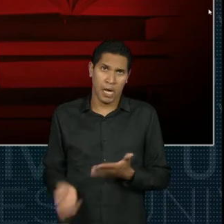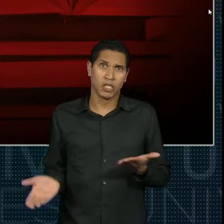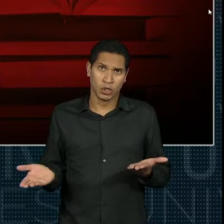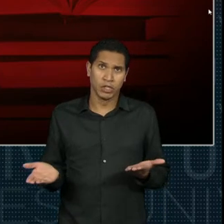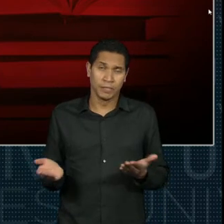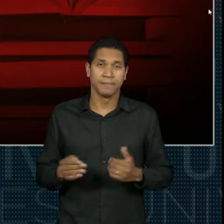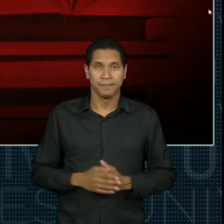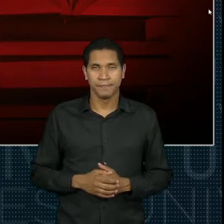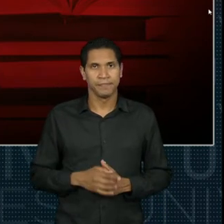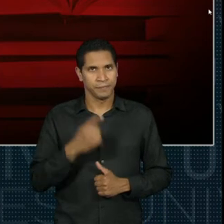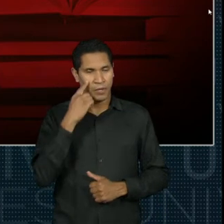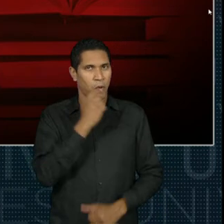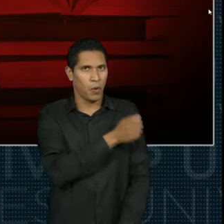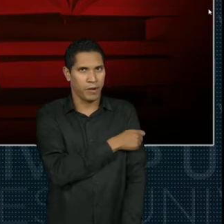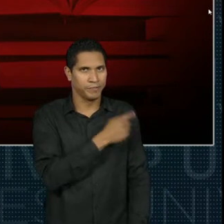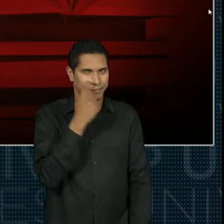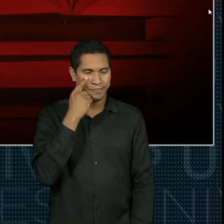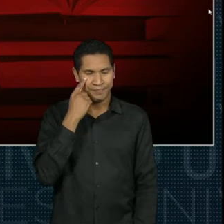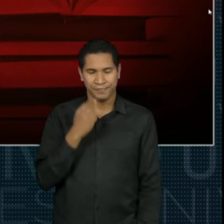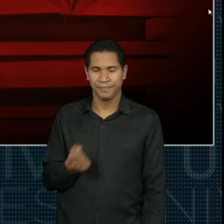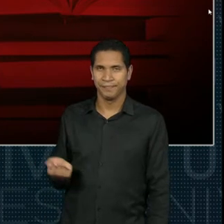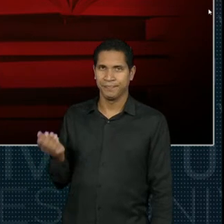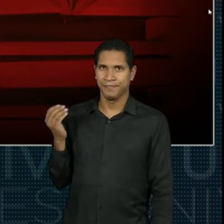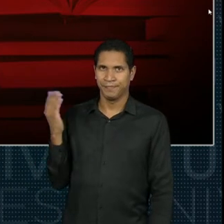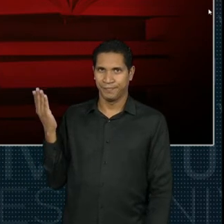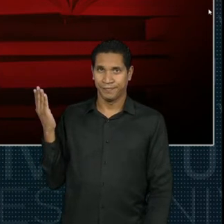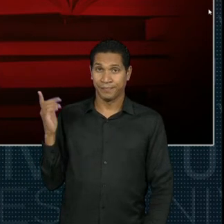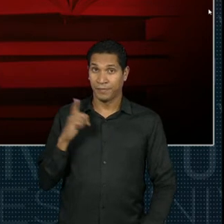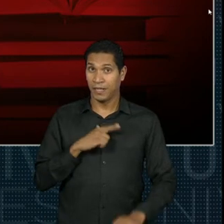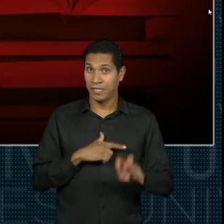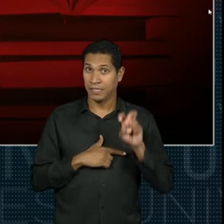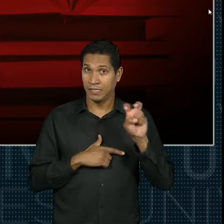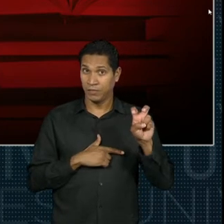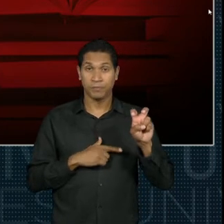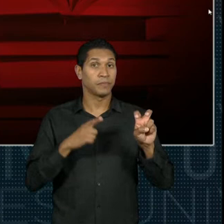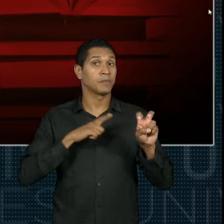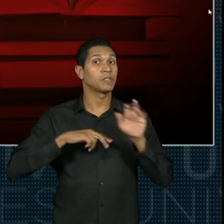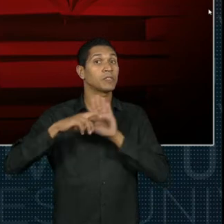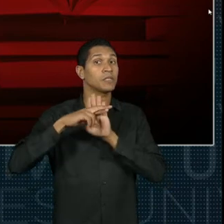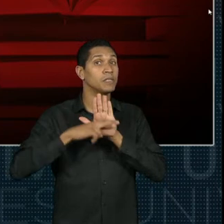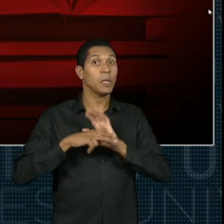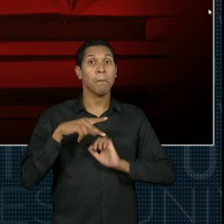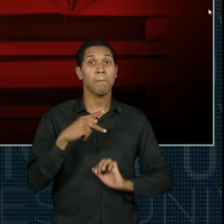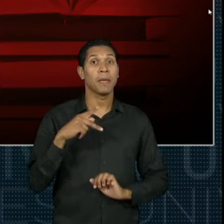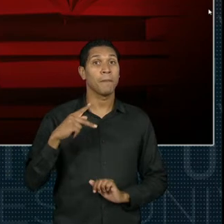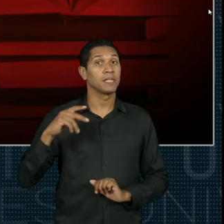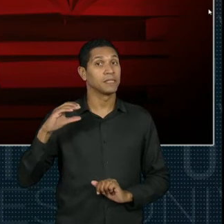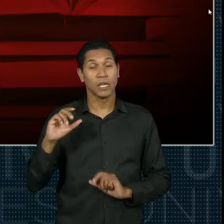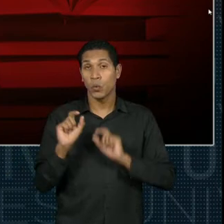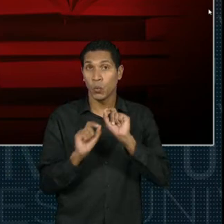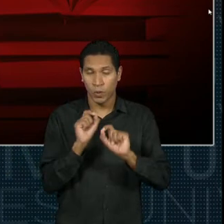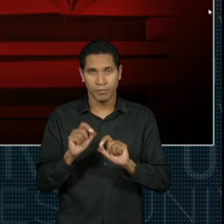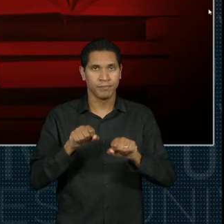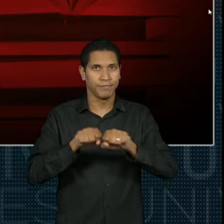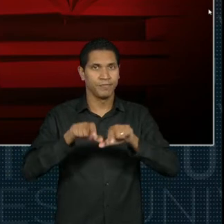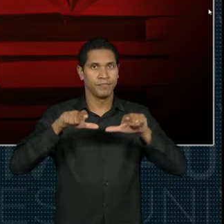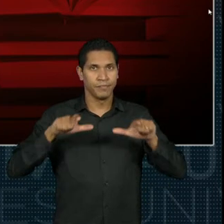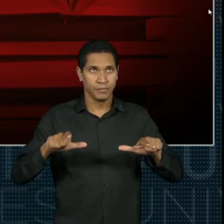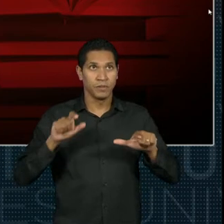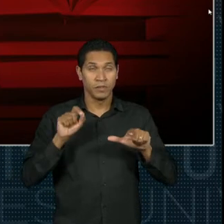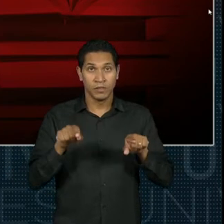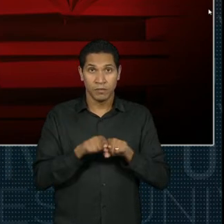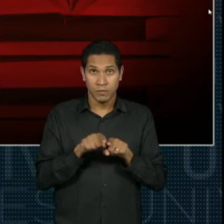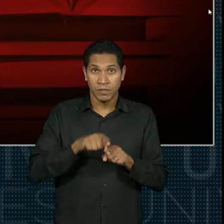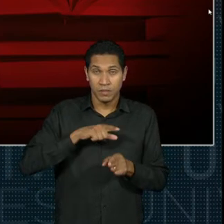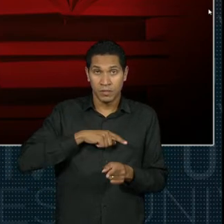Então, esse aluno postou cinco, só que aí tem uma regra no PPC que diz o seguinte, os certificados que tiverem